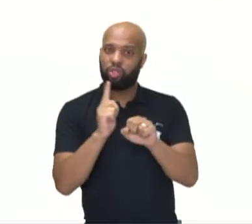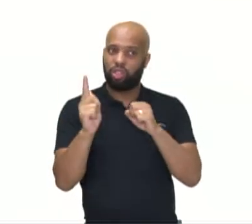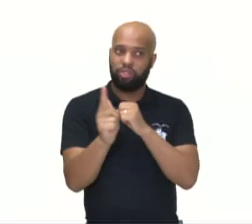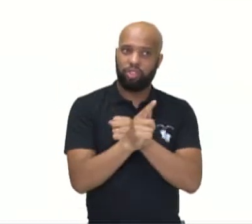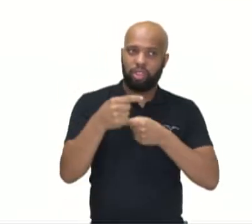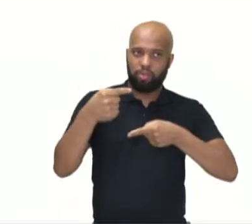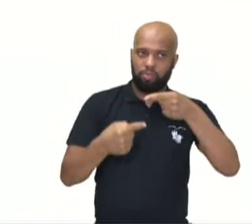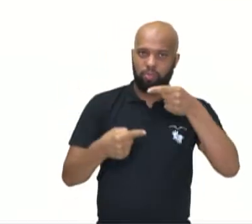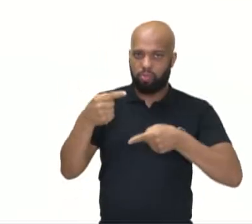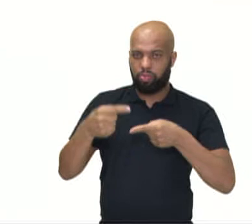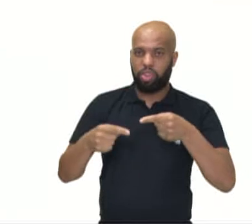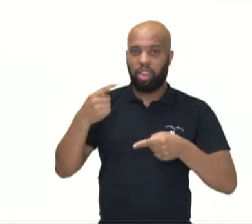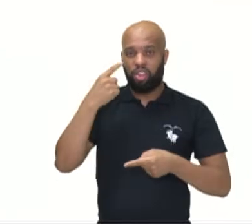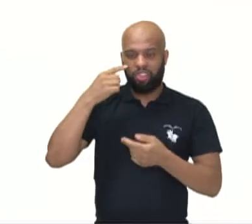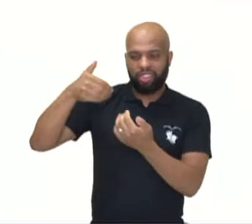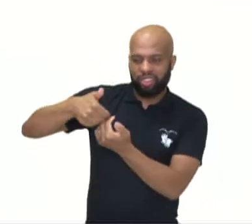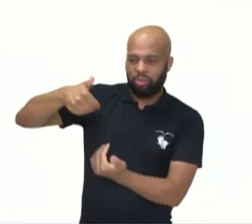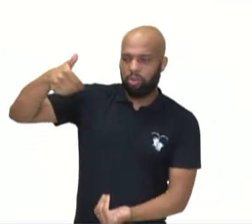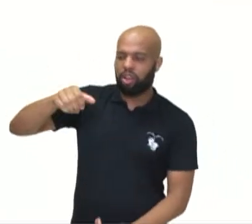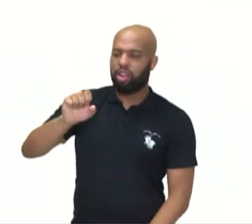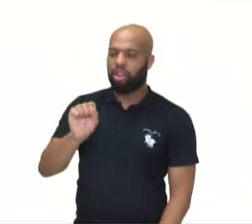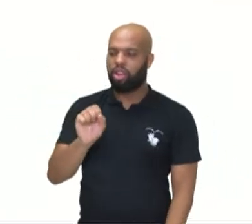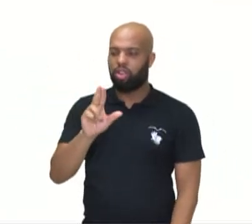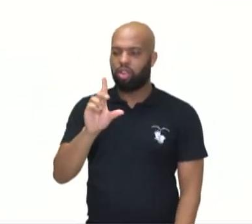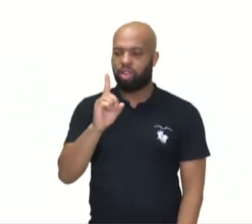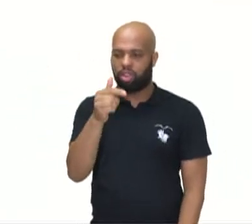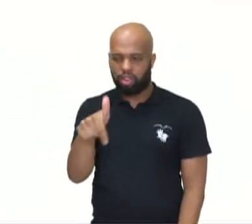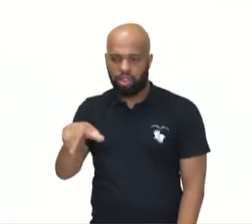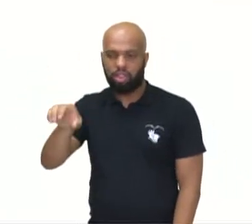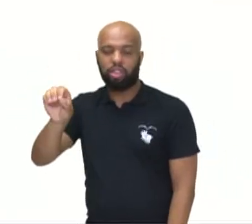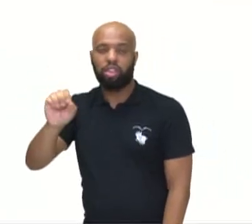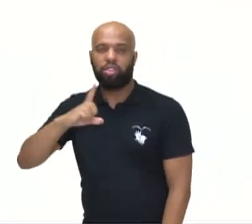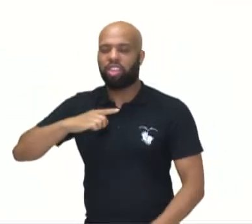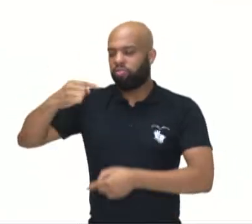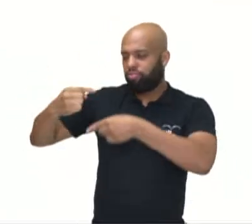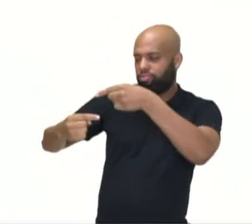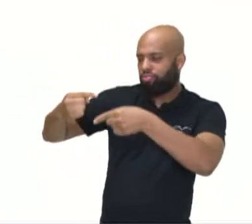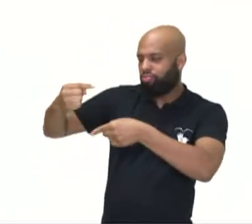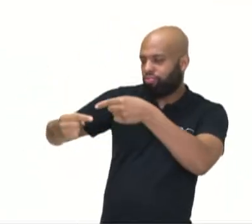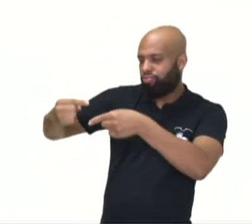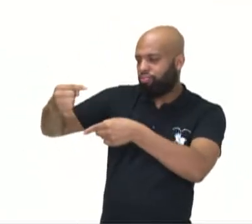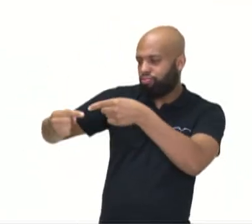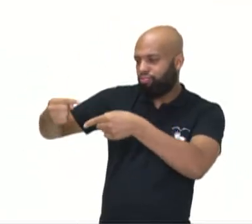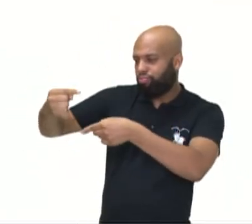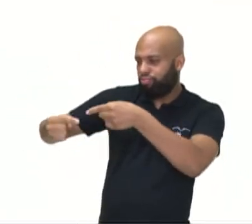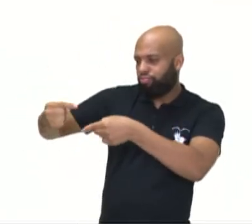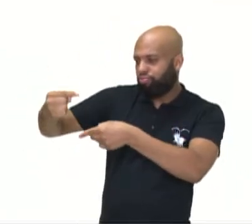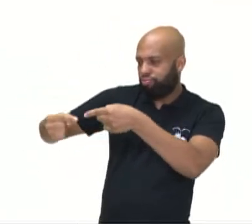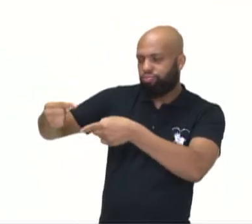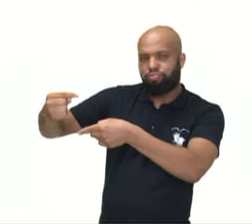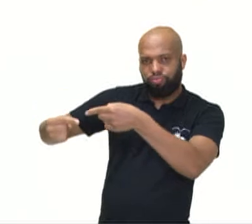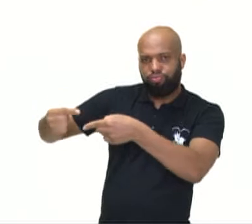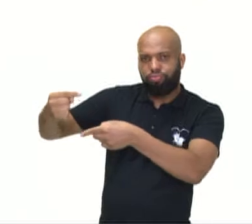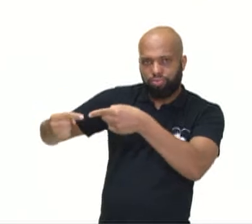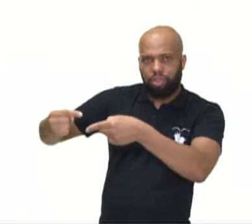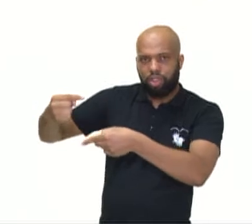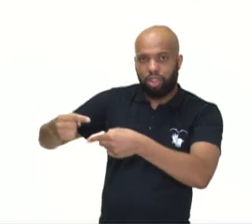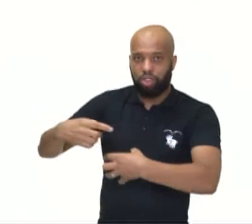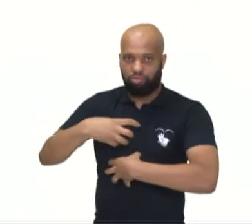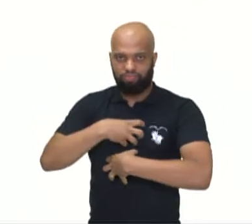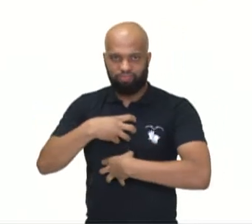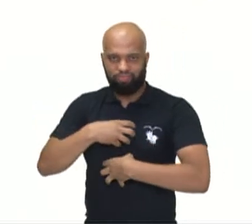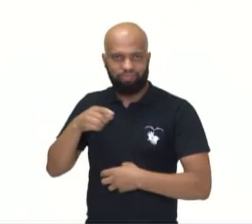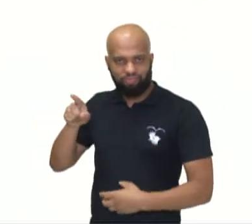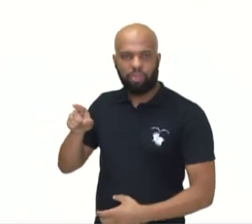citar o processo do Sudão, em que houve uma discussão interna de várias identificações